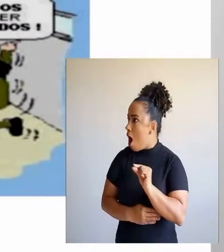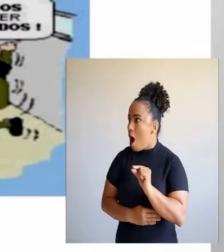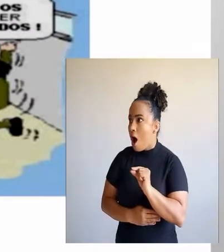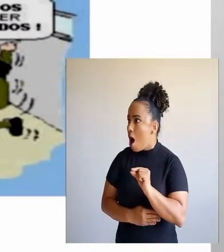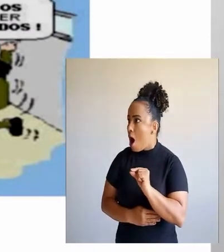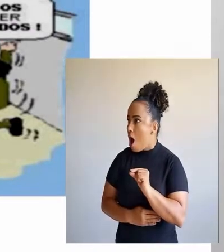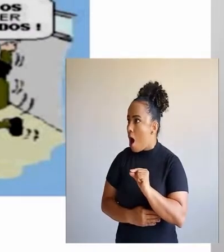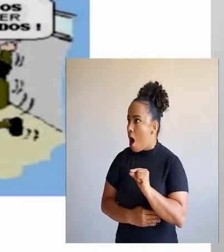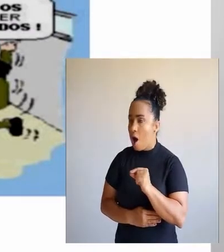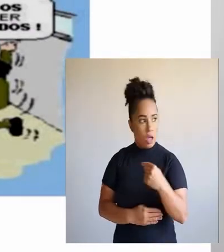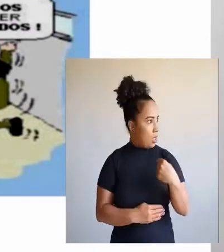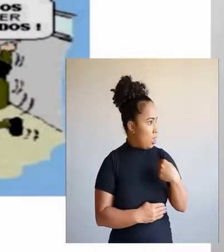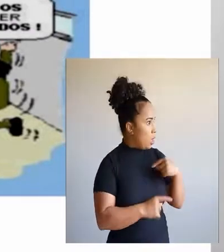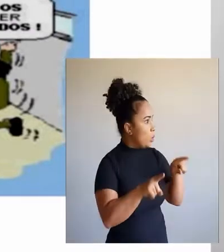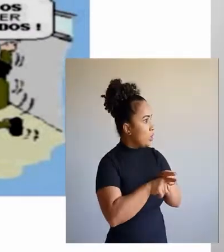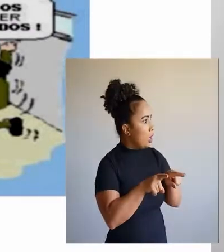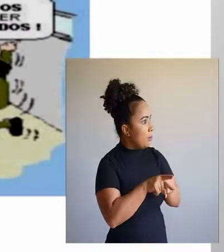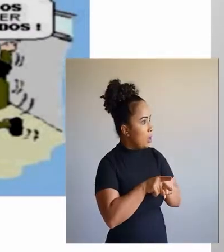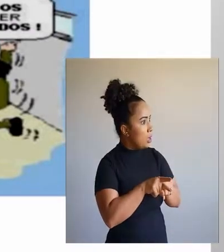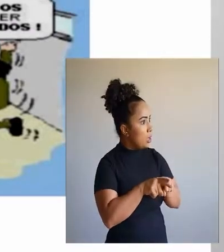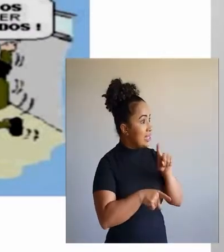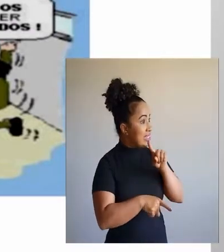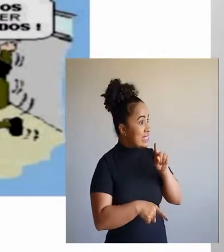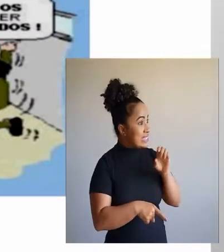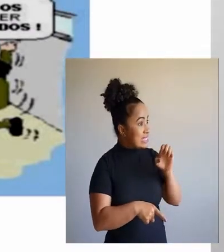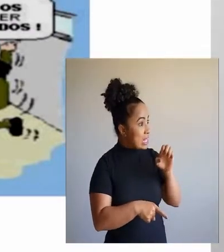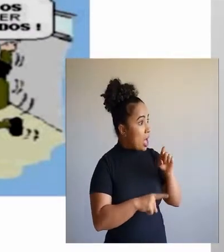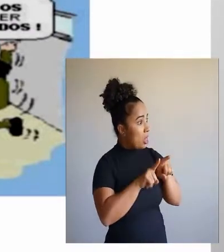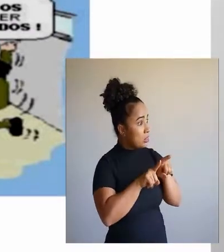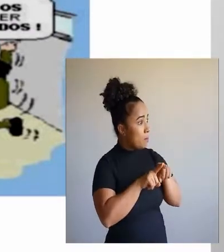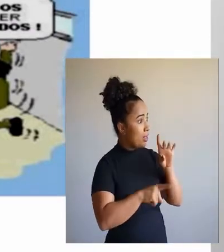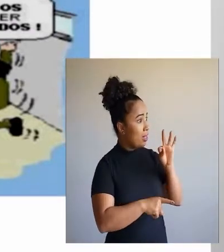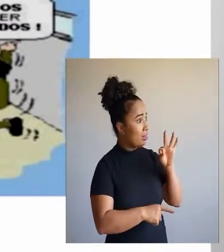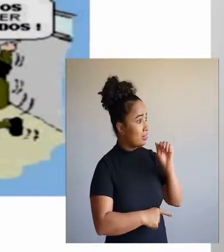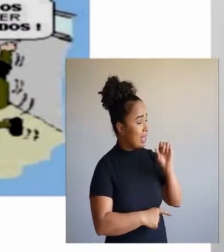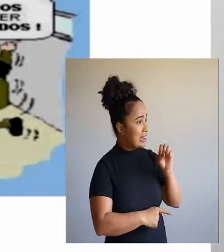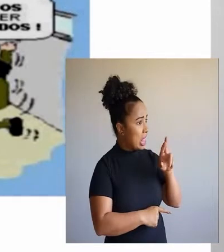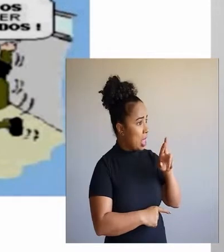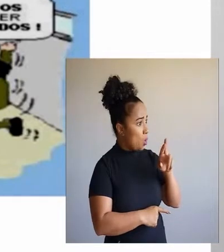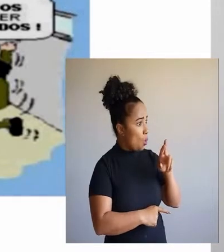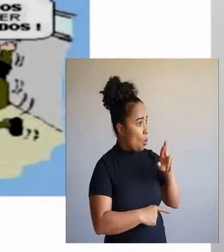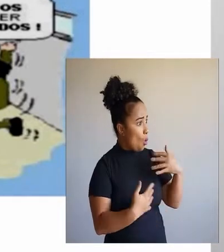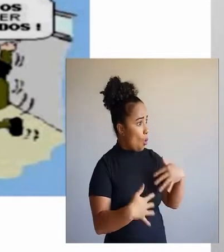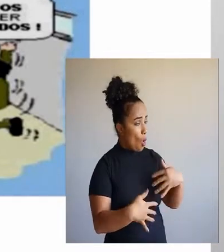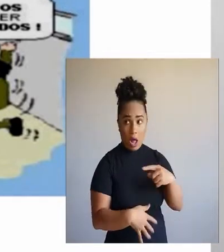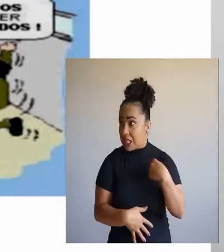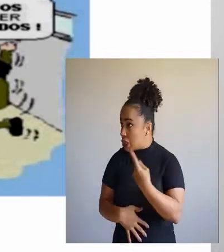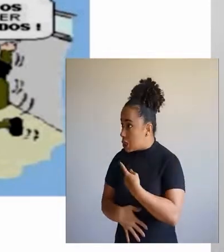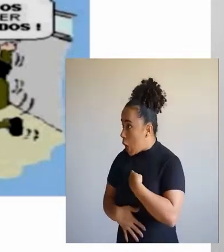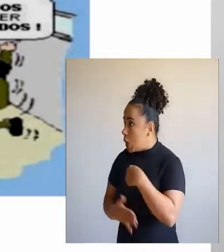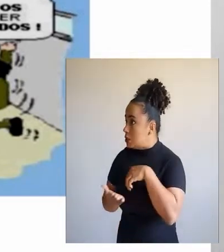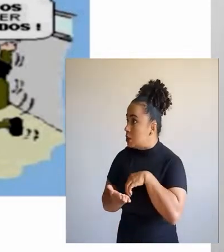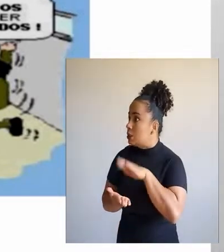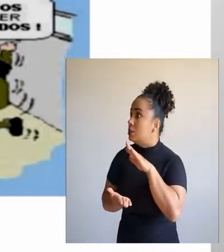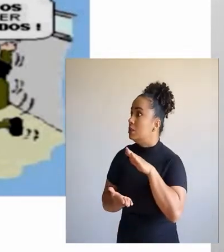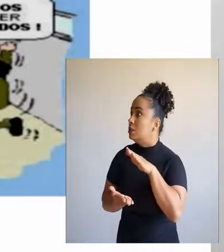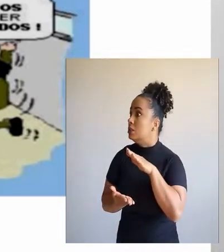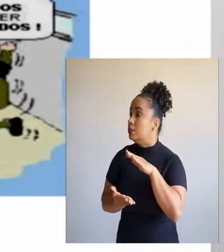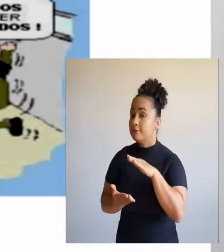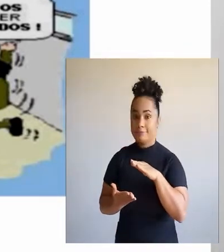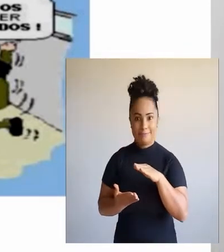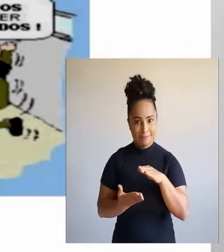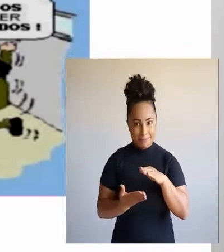O Zé está despedido? Eu também. O Zé e o Tadão estão despedidos? Nós todos vamos ser despedidos.